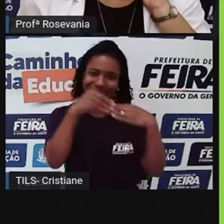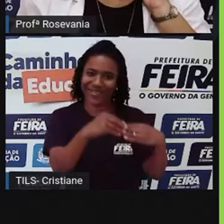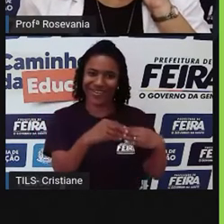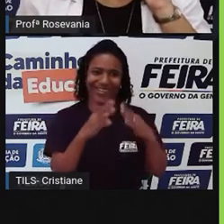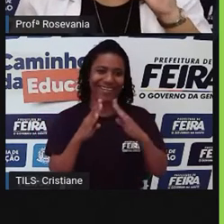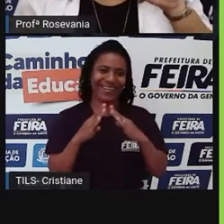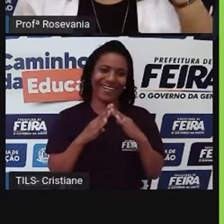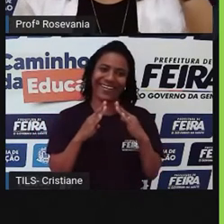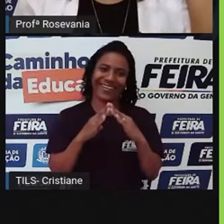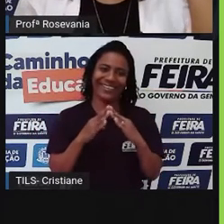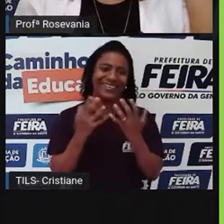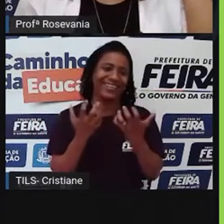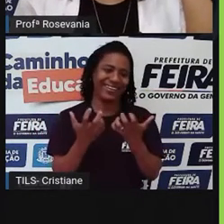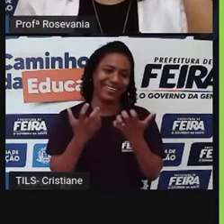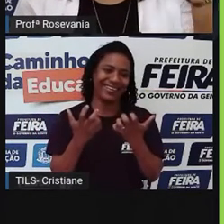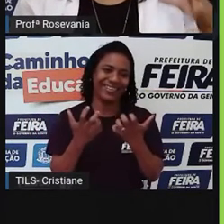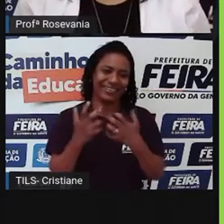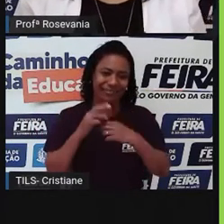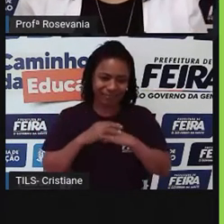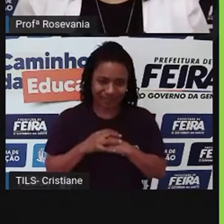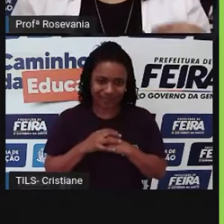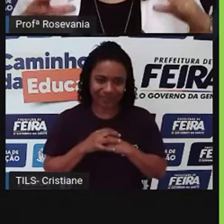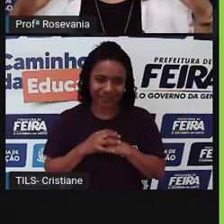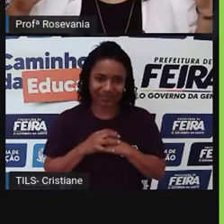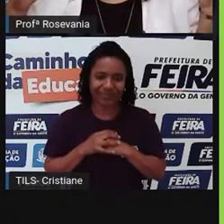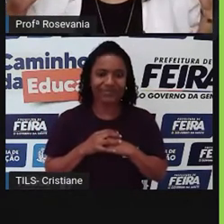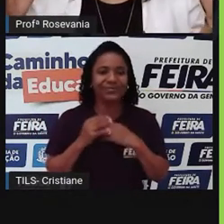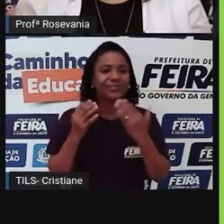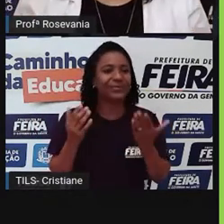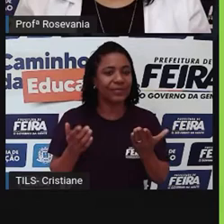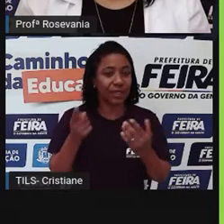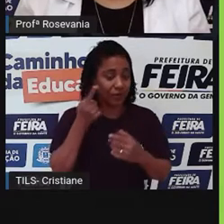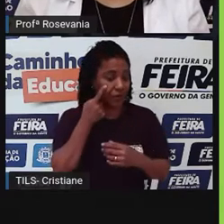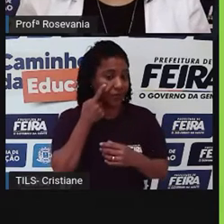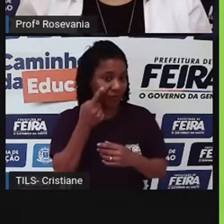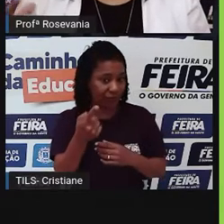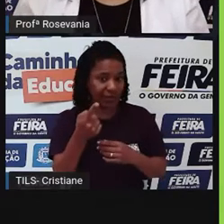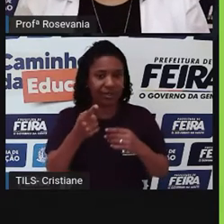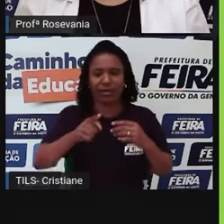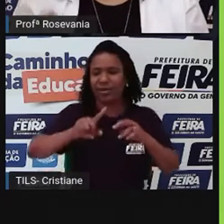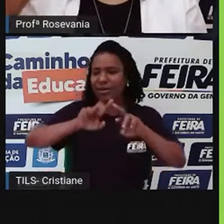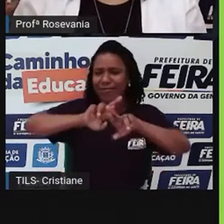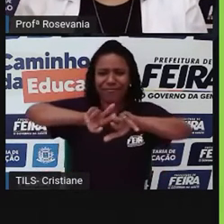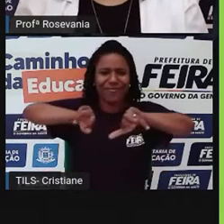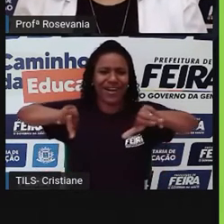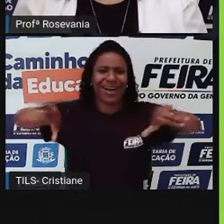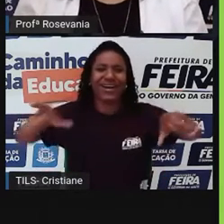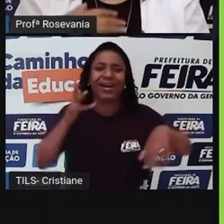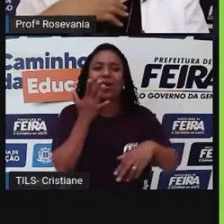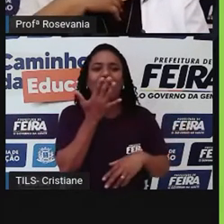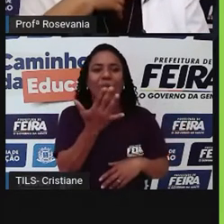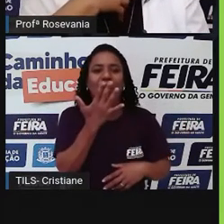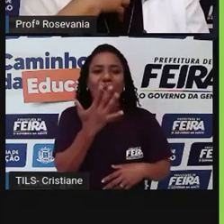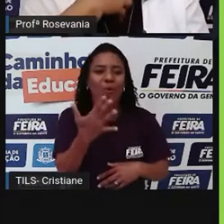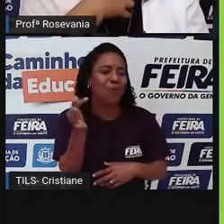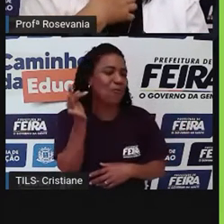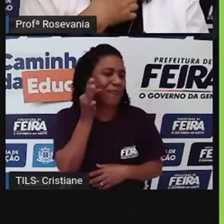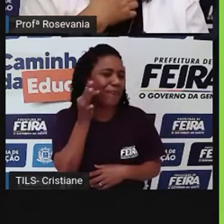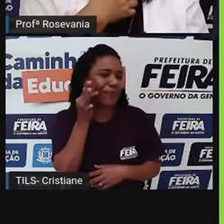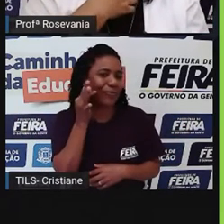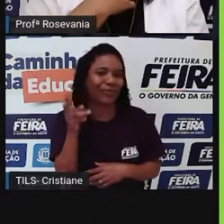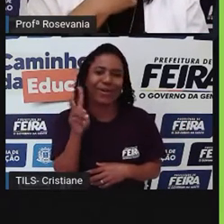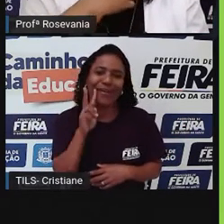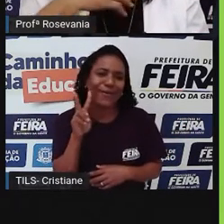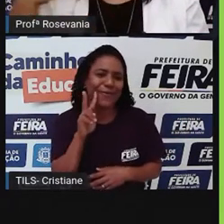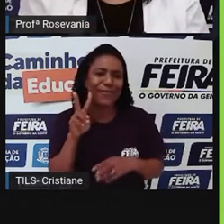nada pra casa. E o melhor de tudo são aquelas variedades de cores, de frutas, de legumes, a feira, a gente